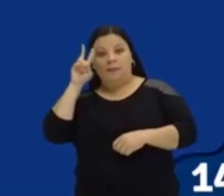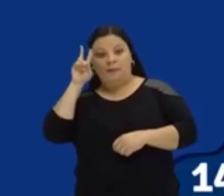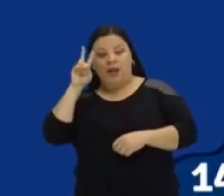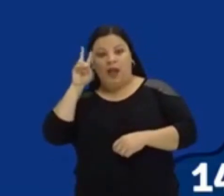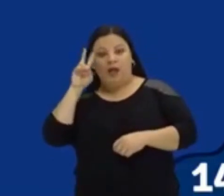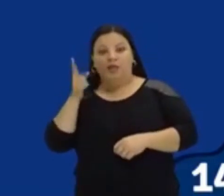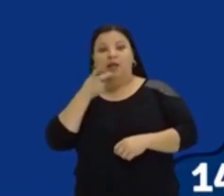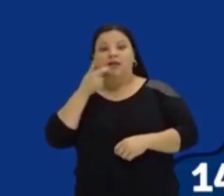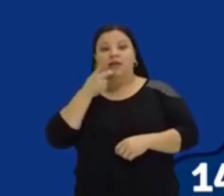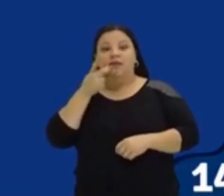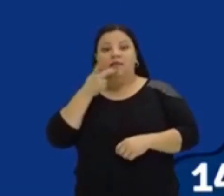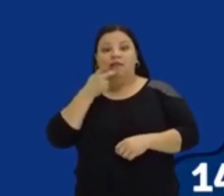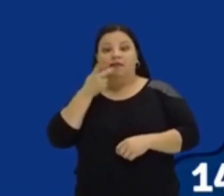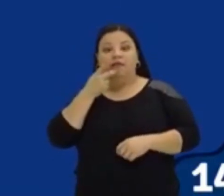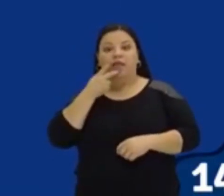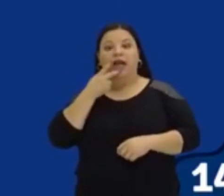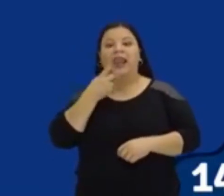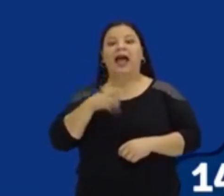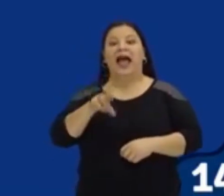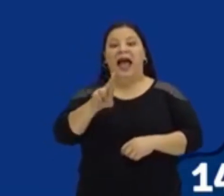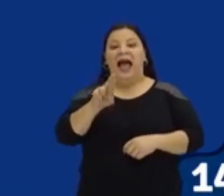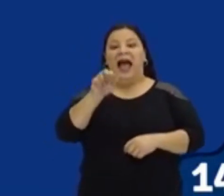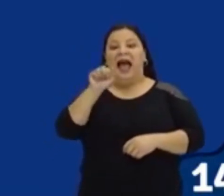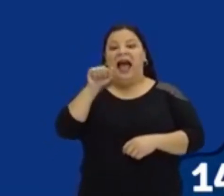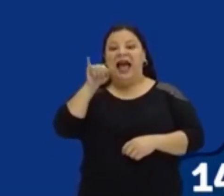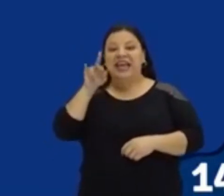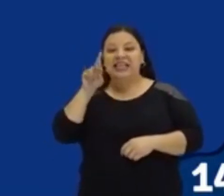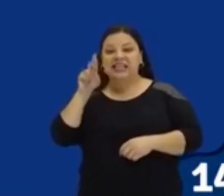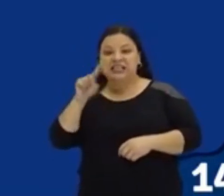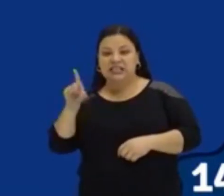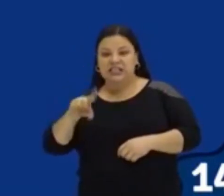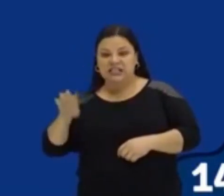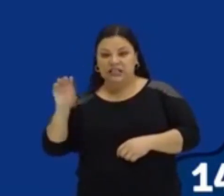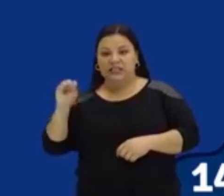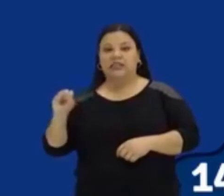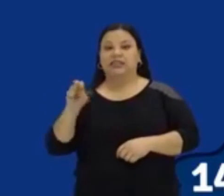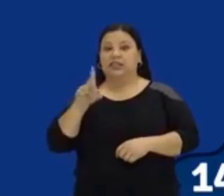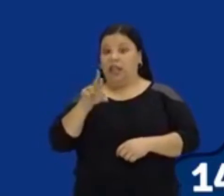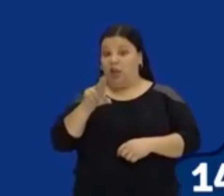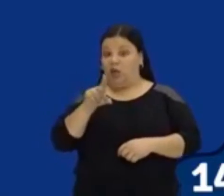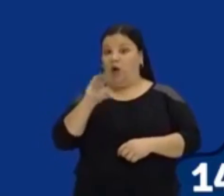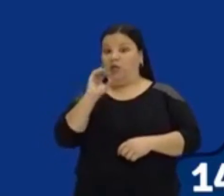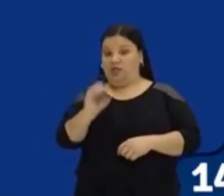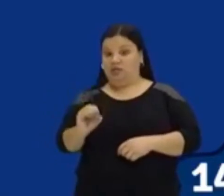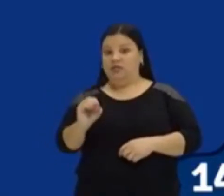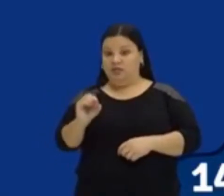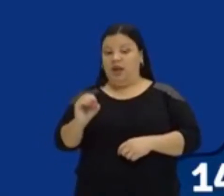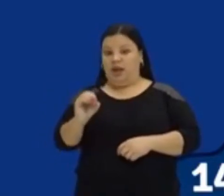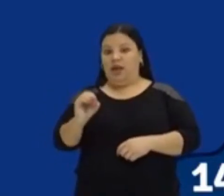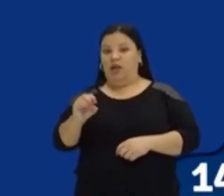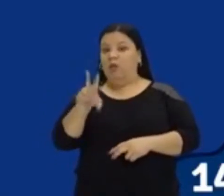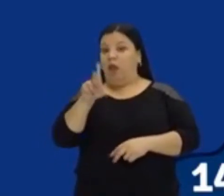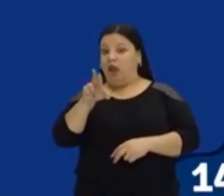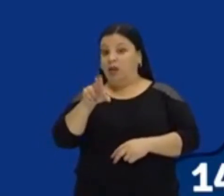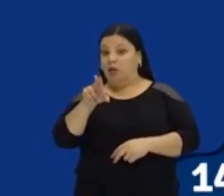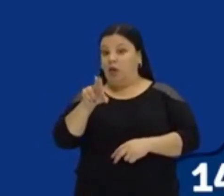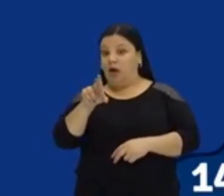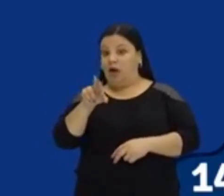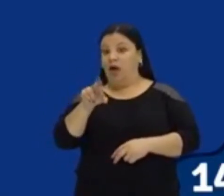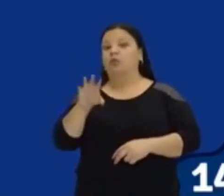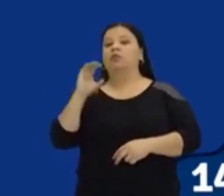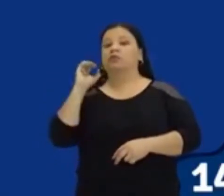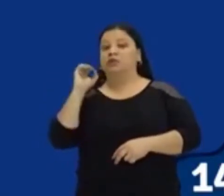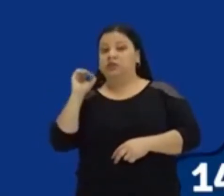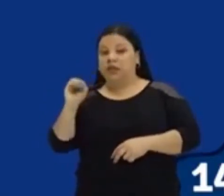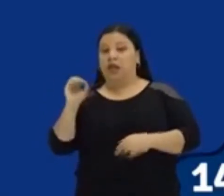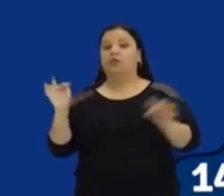função, ele está pedindo os zeros da função. É colocar aqui, olha. É a mesma coisa. Tá? Raízes da função é a mesma coisa que zero da função